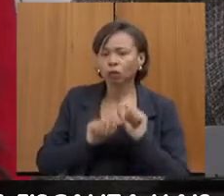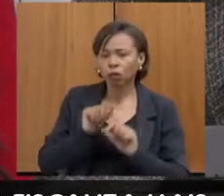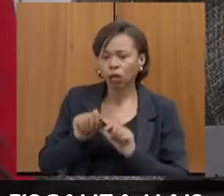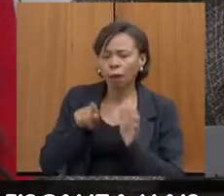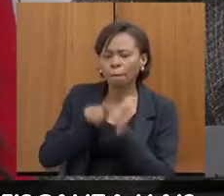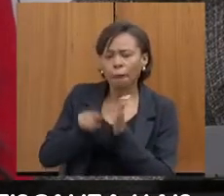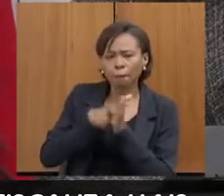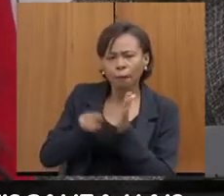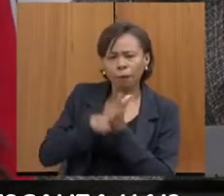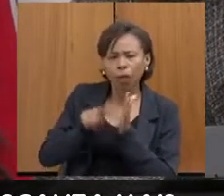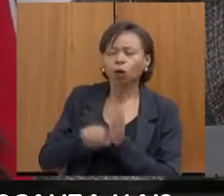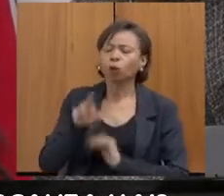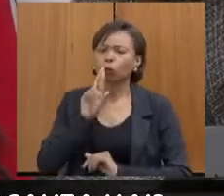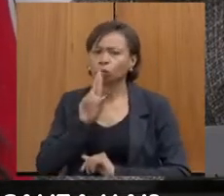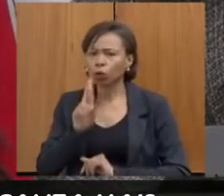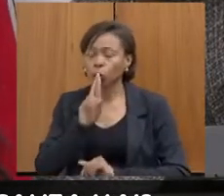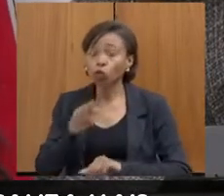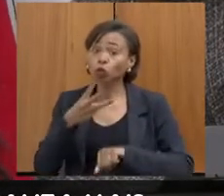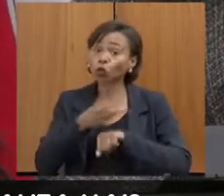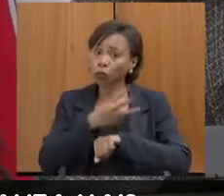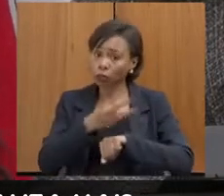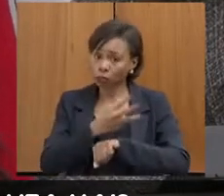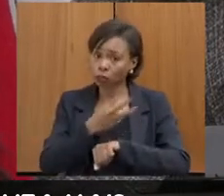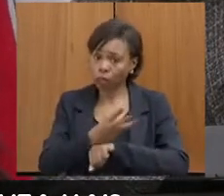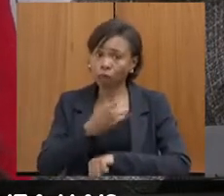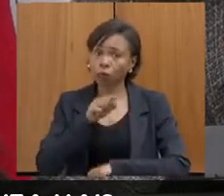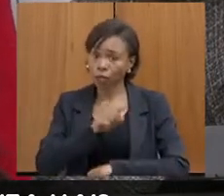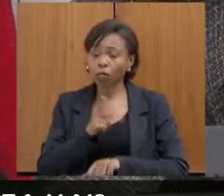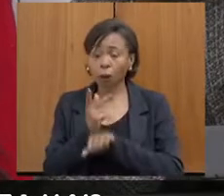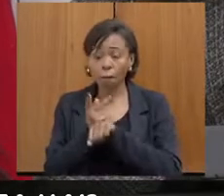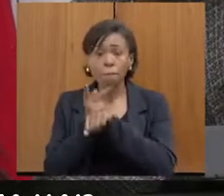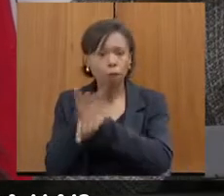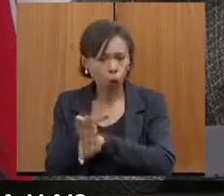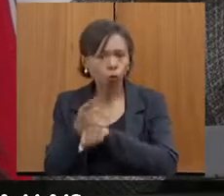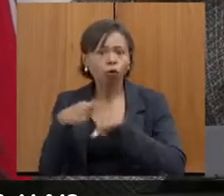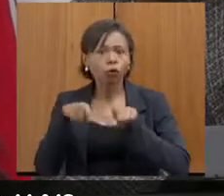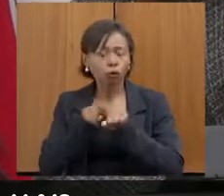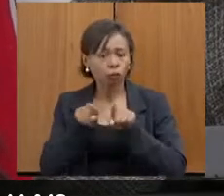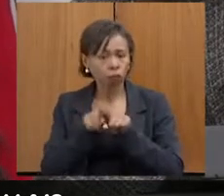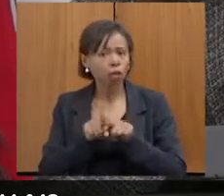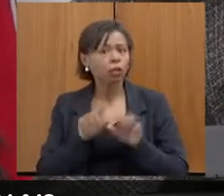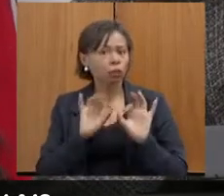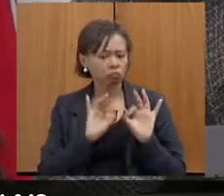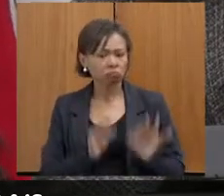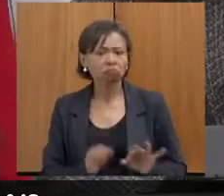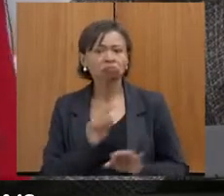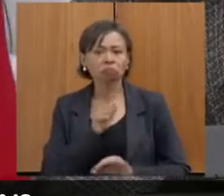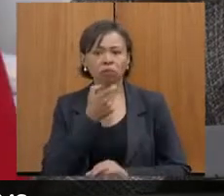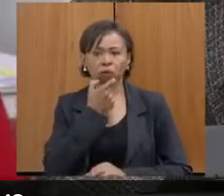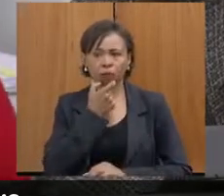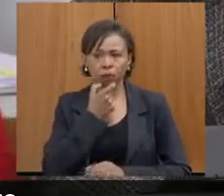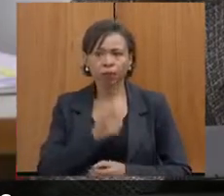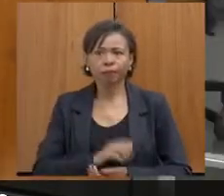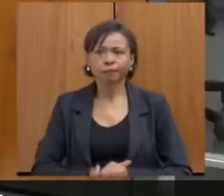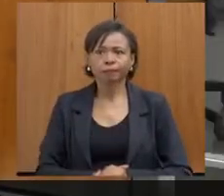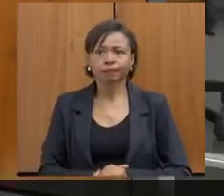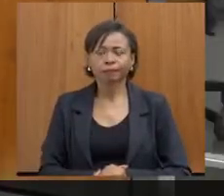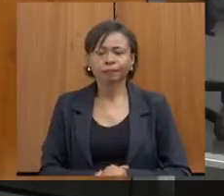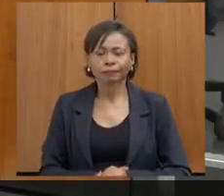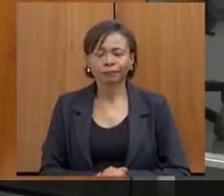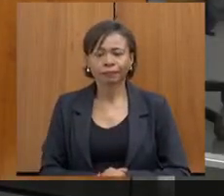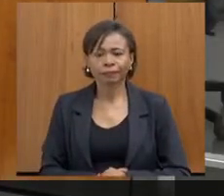pelo WhatsApp, tiram dúvidas e fazem também essa busca ativa que eu falei, então, também está dando muito certo para a gente lá. Muito bom.